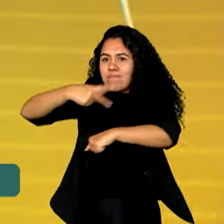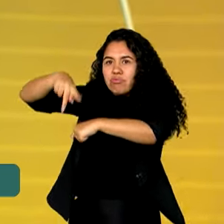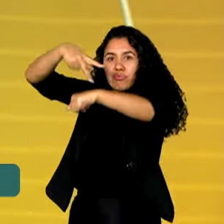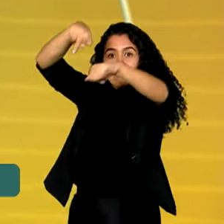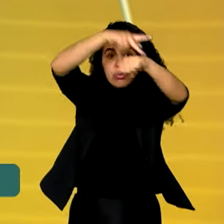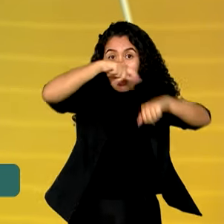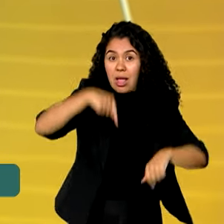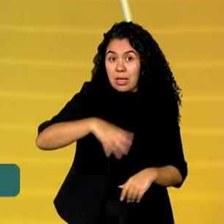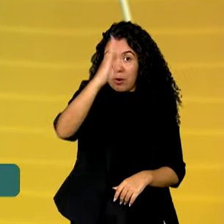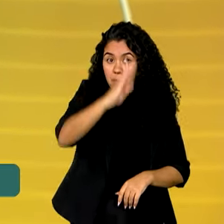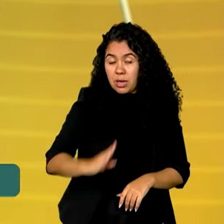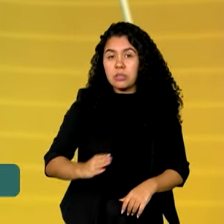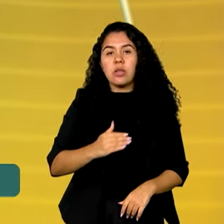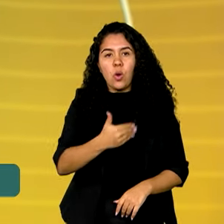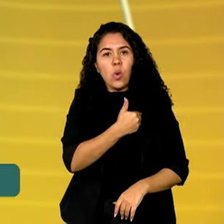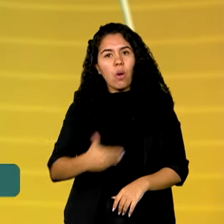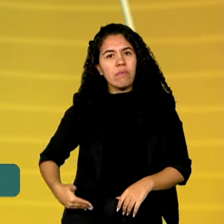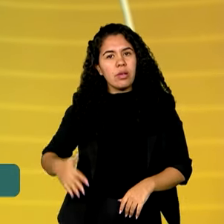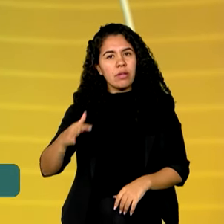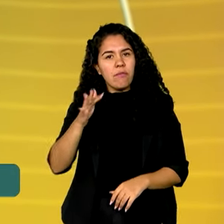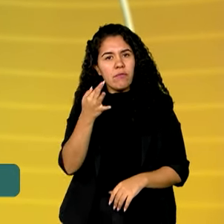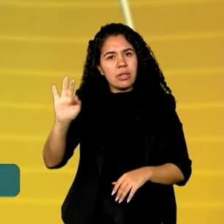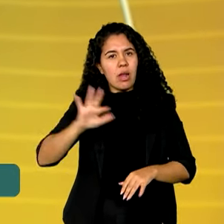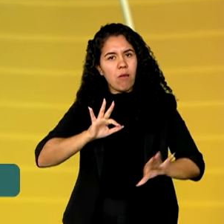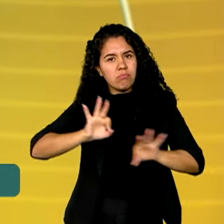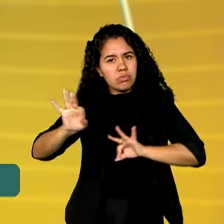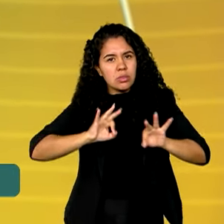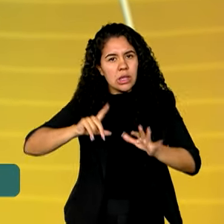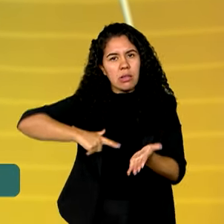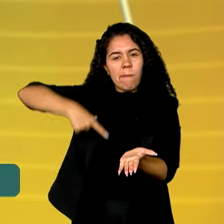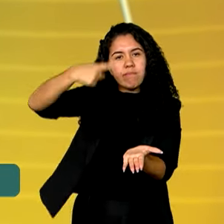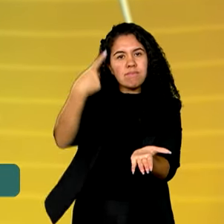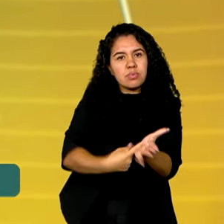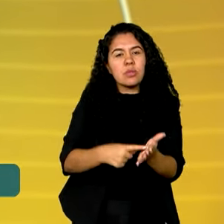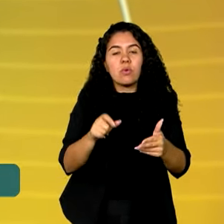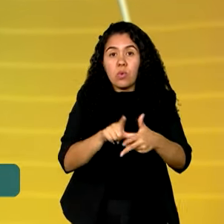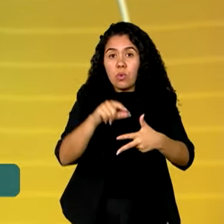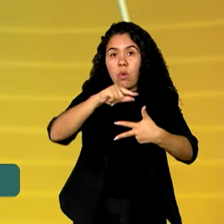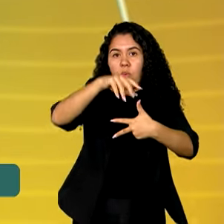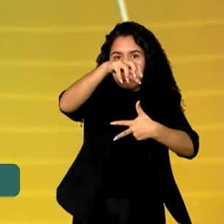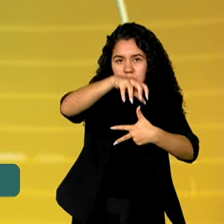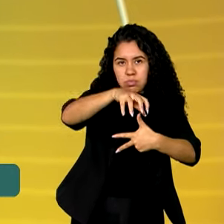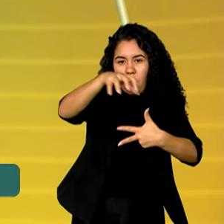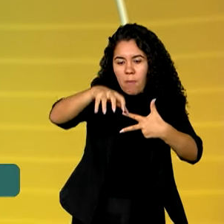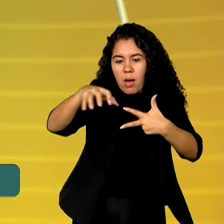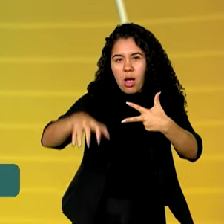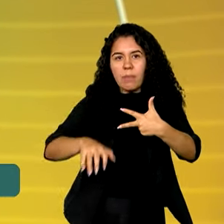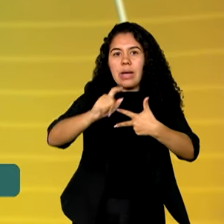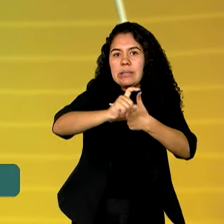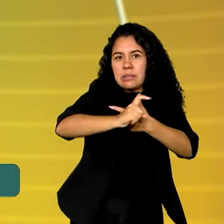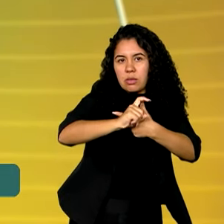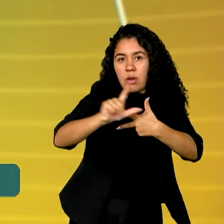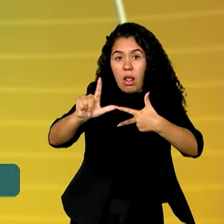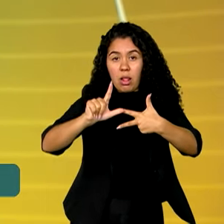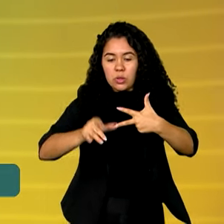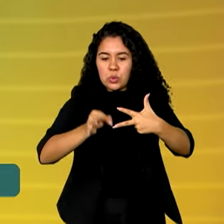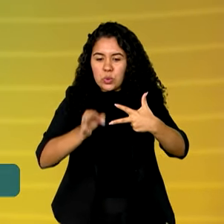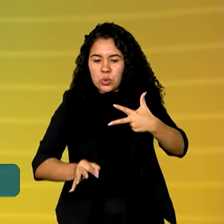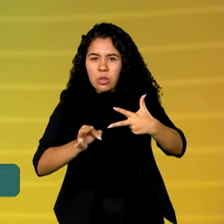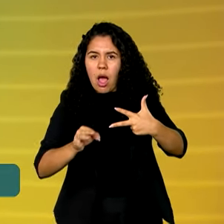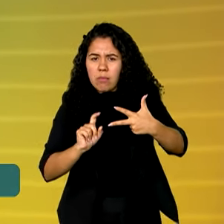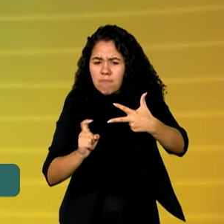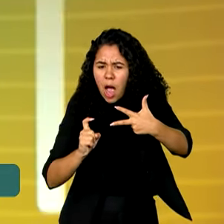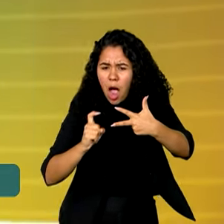o governo federal vem atuando em um pacto que reúne os poderes executivo, legislativo e judiciário, com foco em políticas